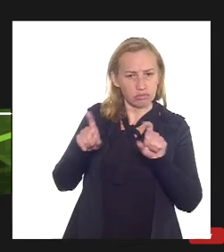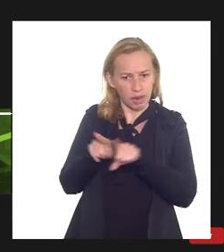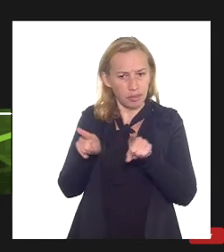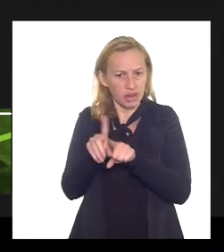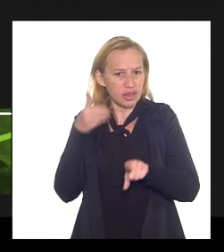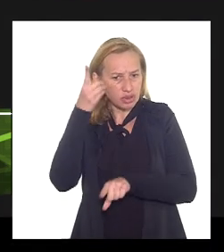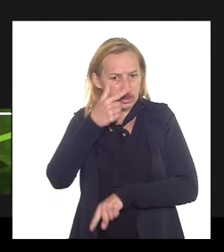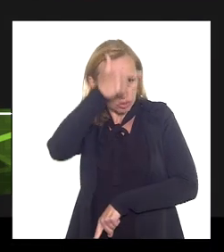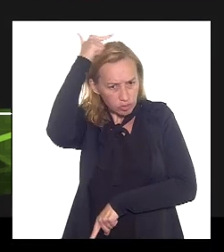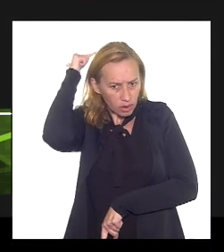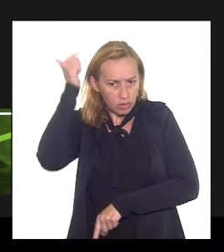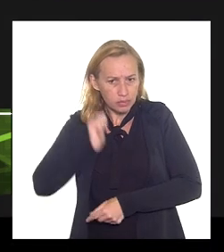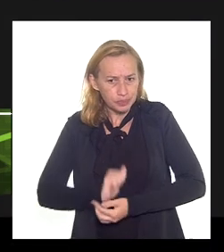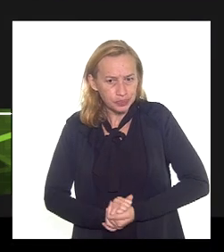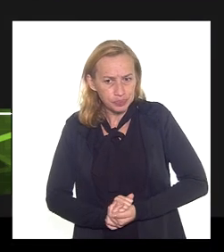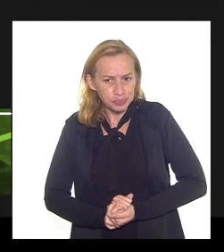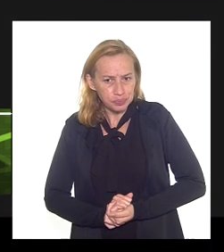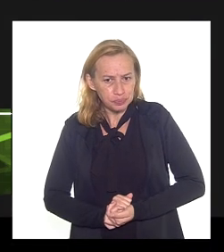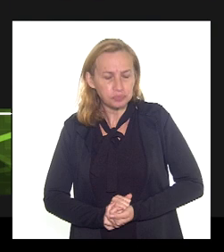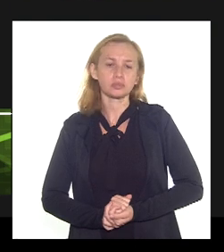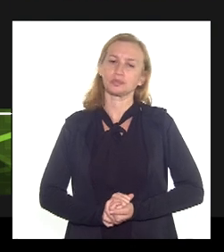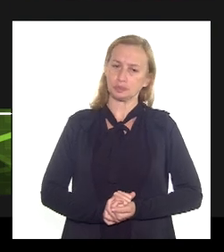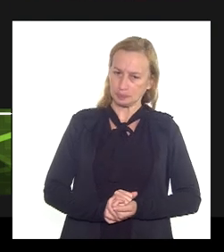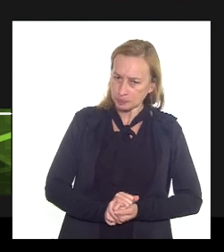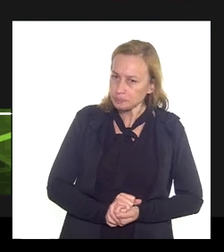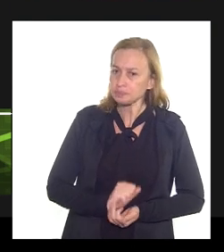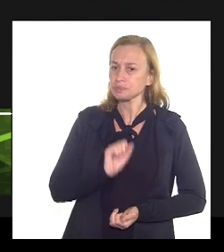pode deixar